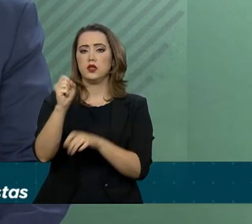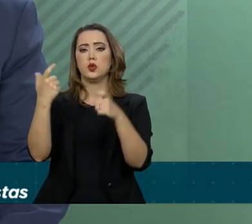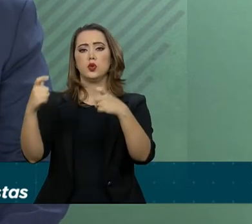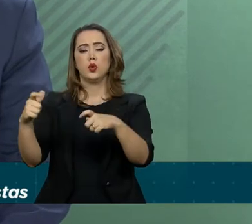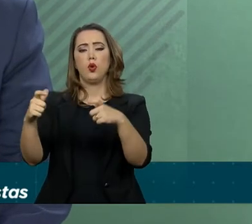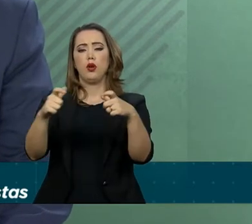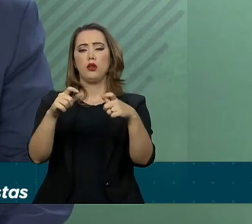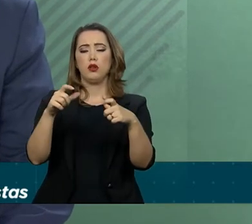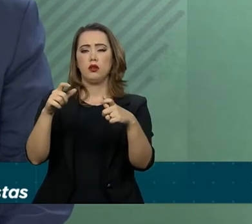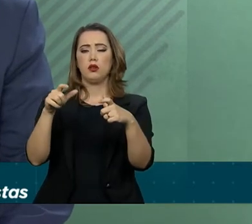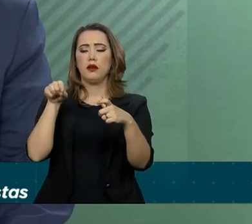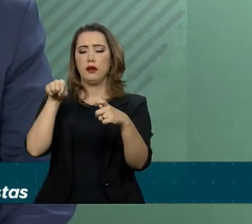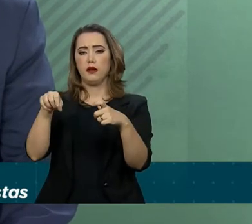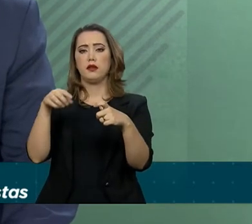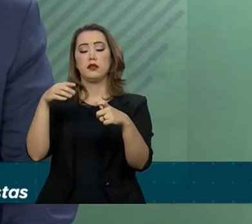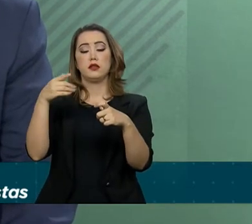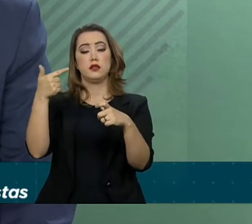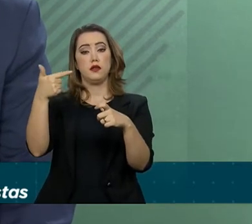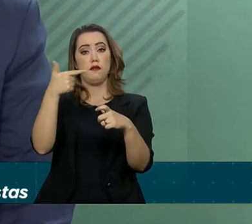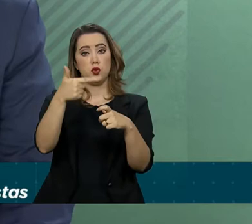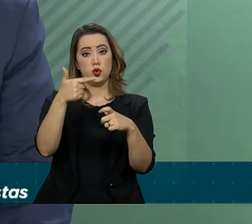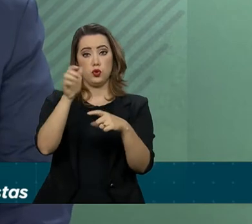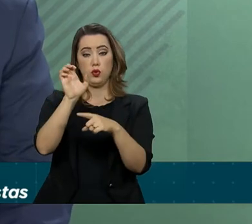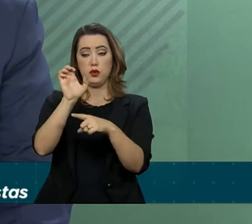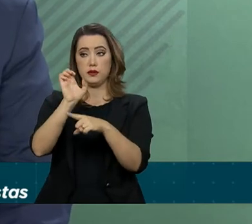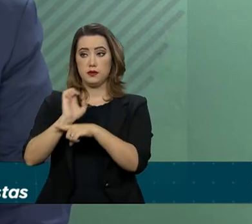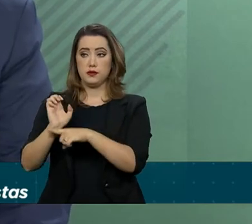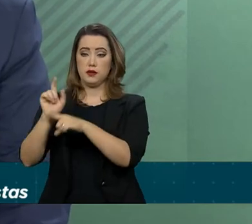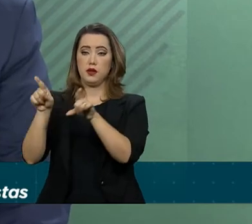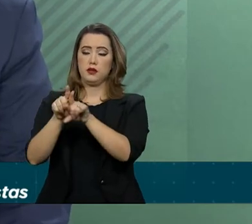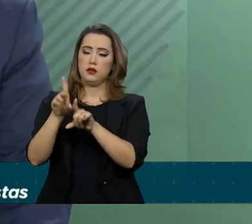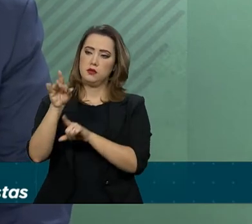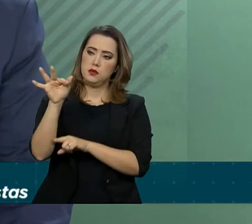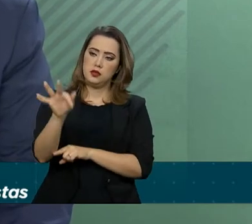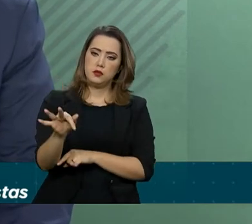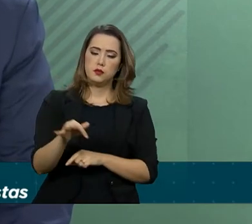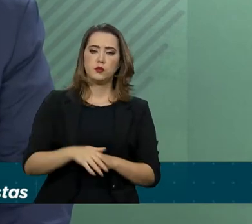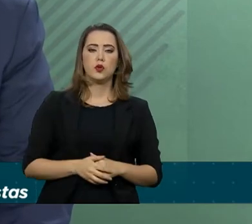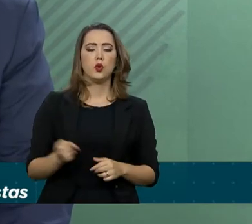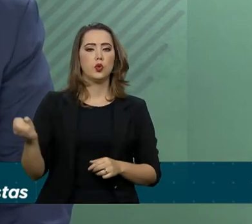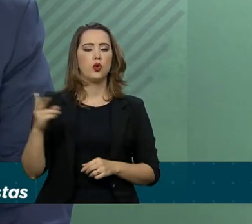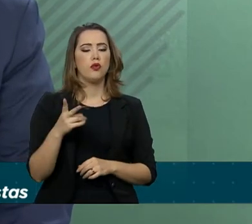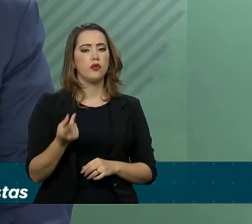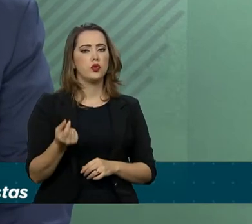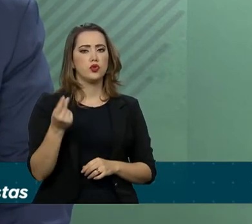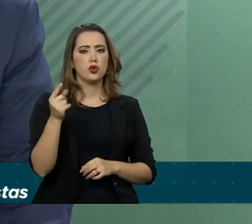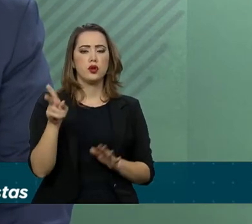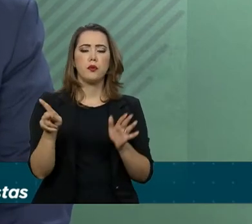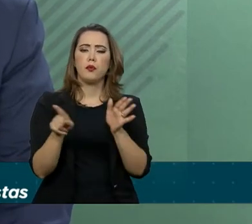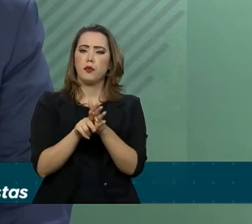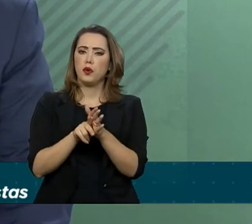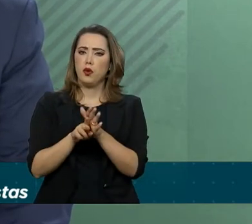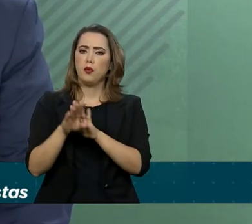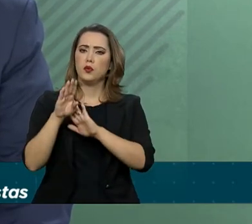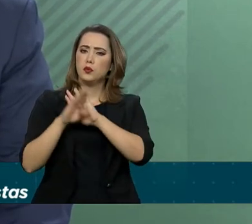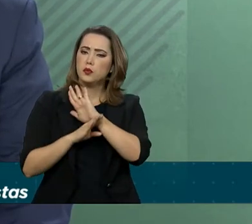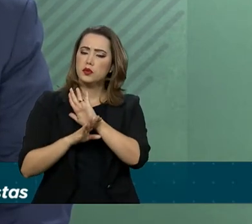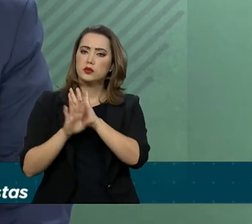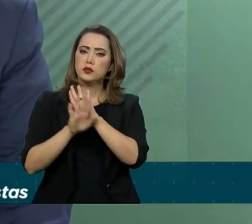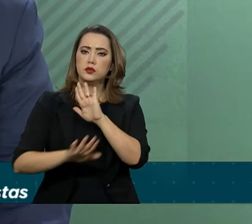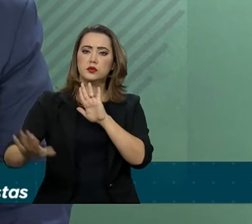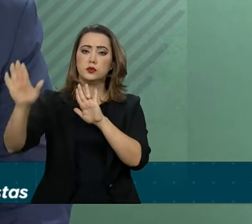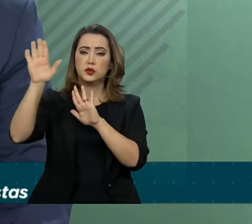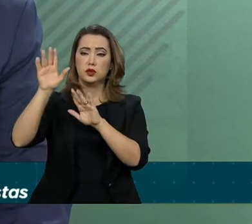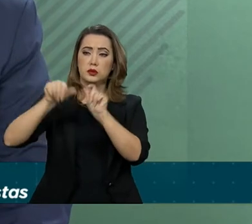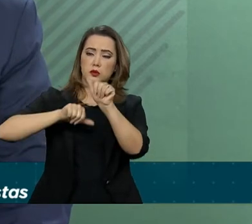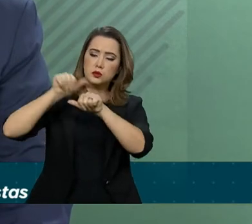estados e no Distrito Federal. O novo repasse integra o Programa Nacional de Reestruturação dos